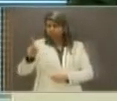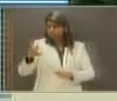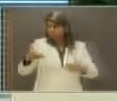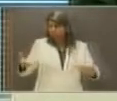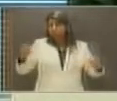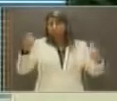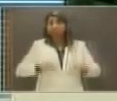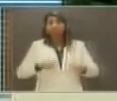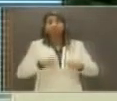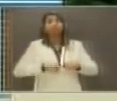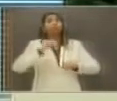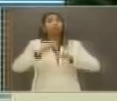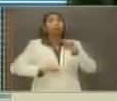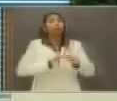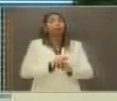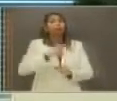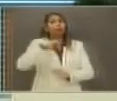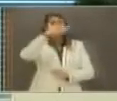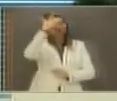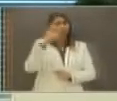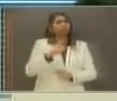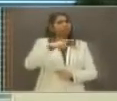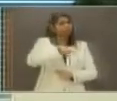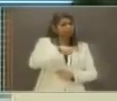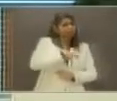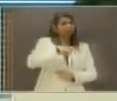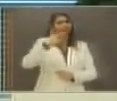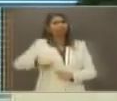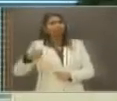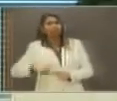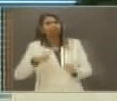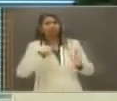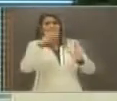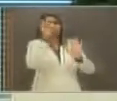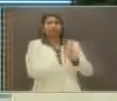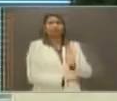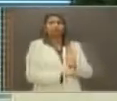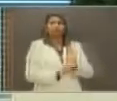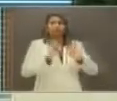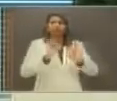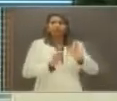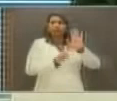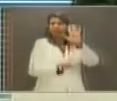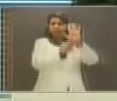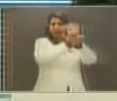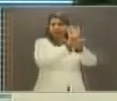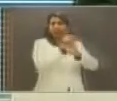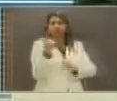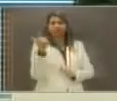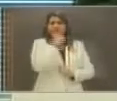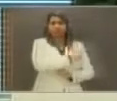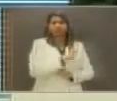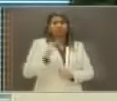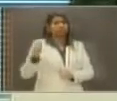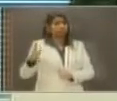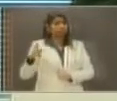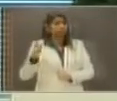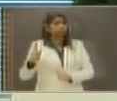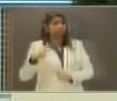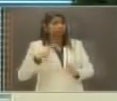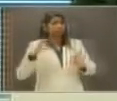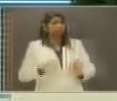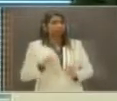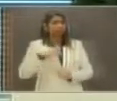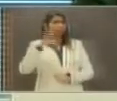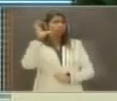ver os que têm e os que não têm direito de acordo com a lei a receber essa aposentadoria. Eu estou ouvindo o